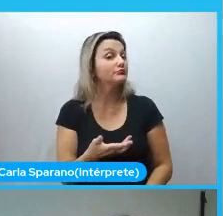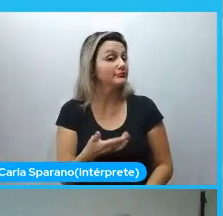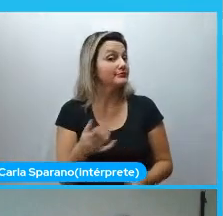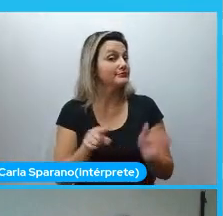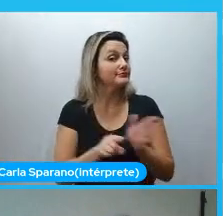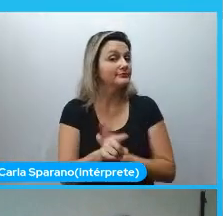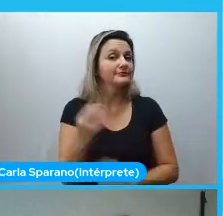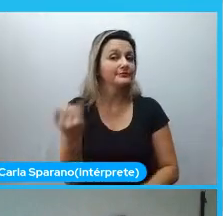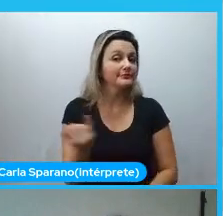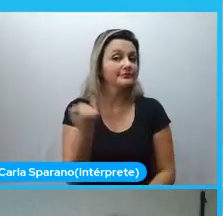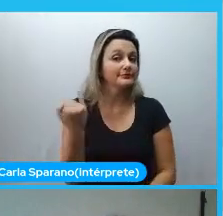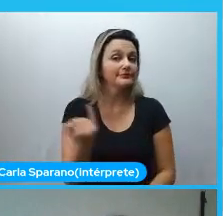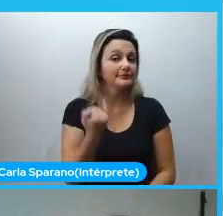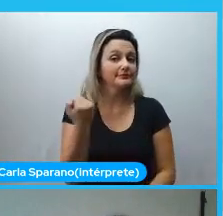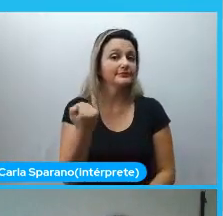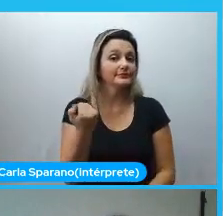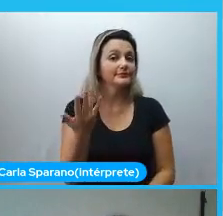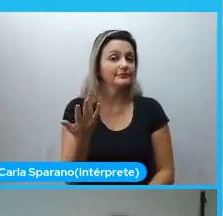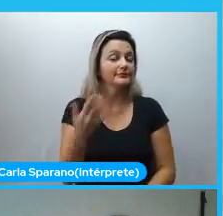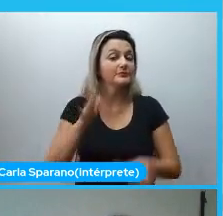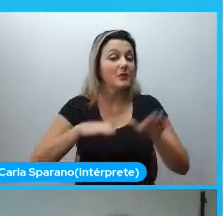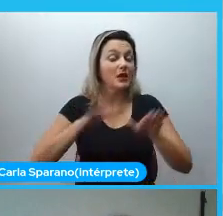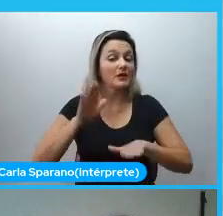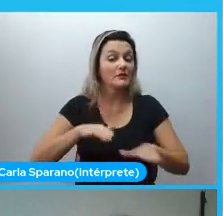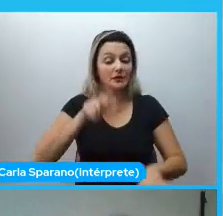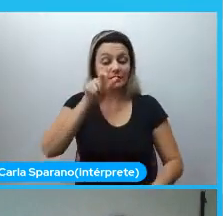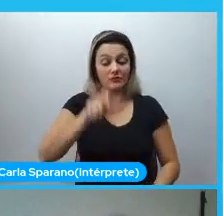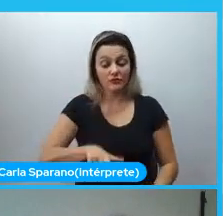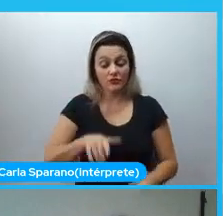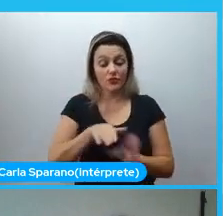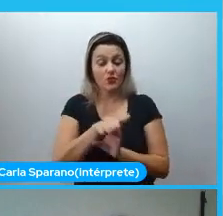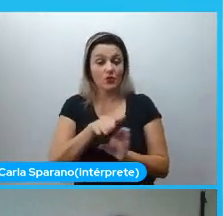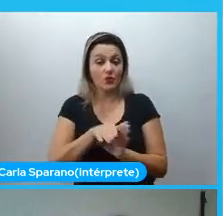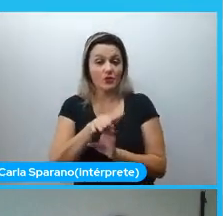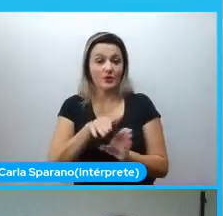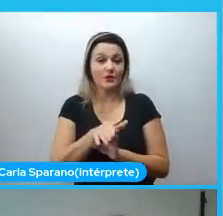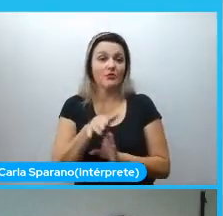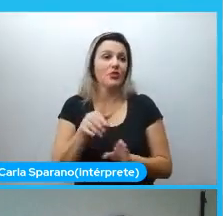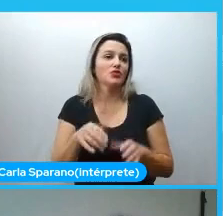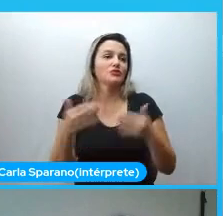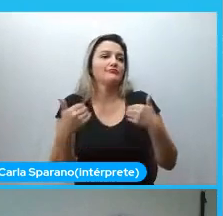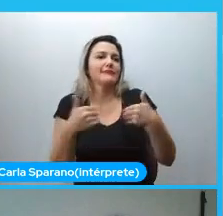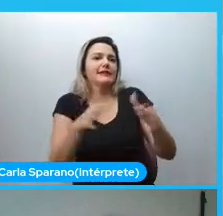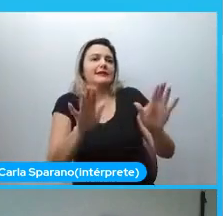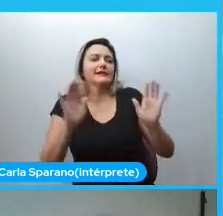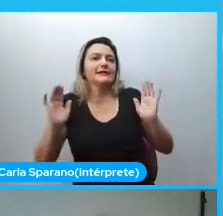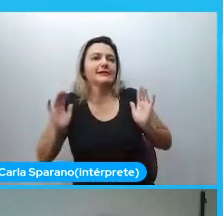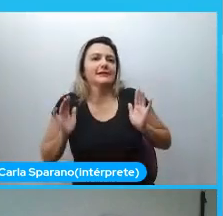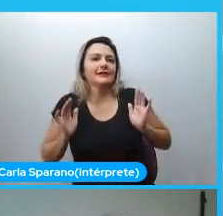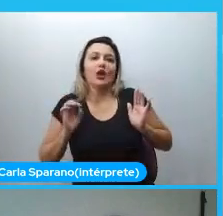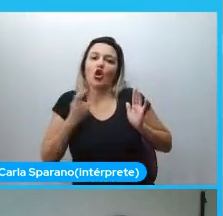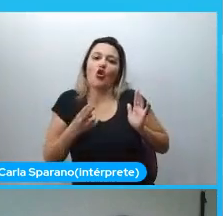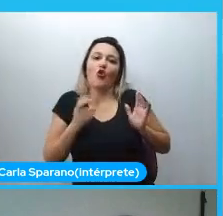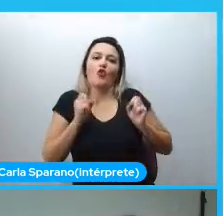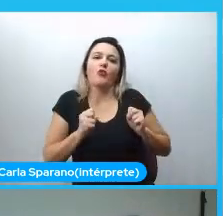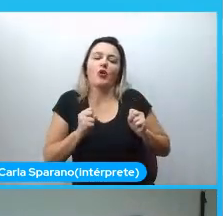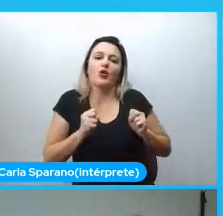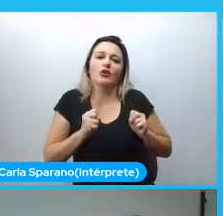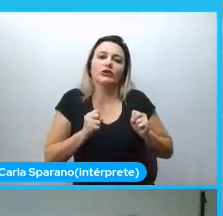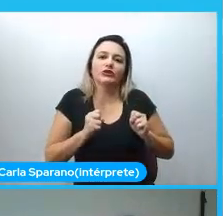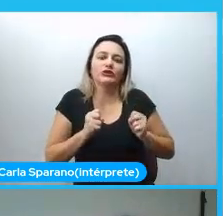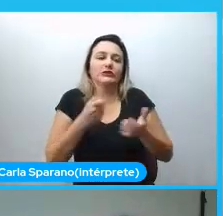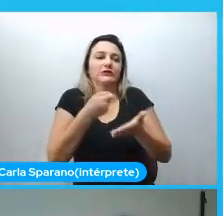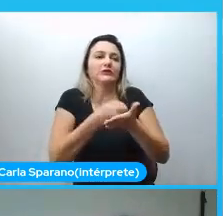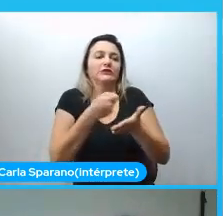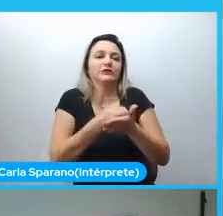muitas vezes um orientador pode deixar você na mão, ou ele pode pegar na sua mão demais e fazer tudo por